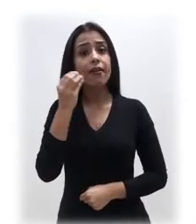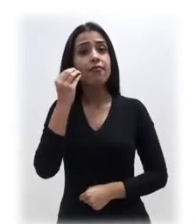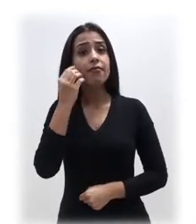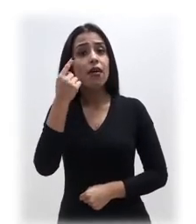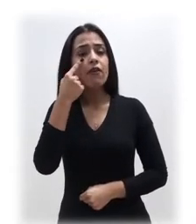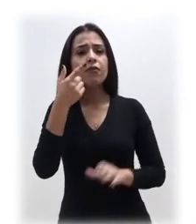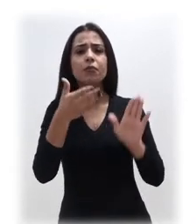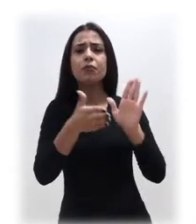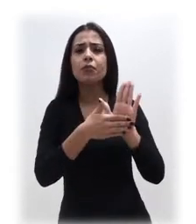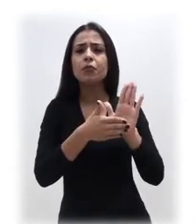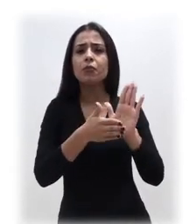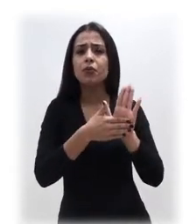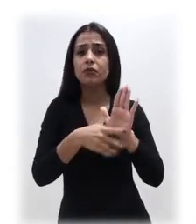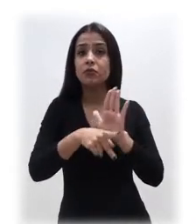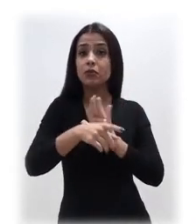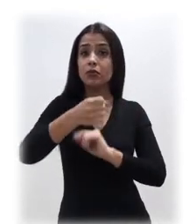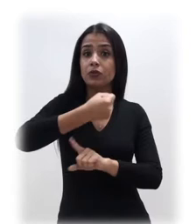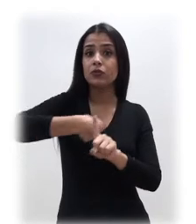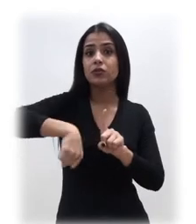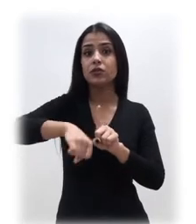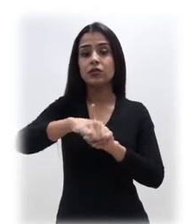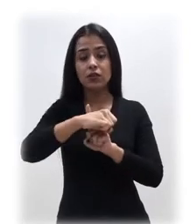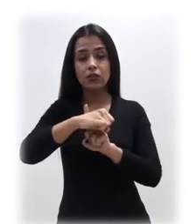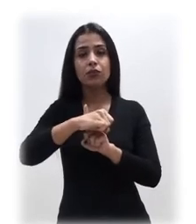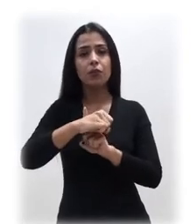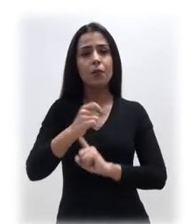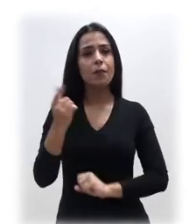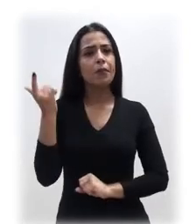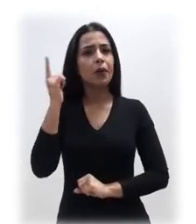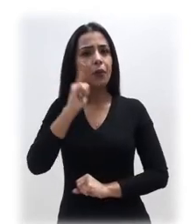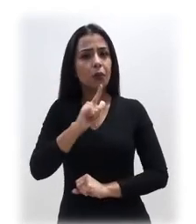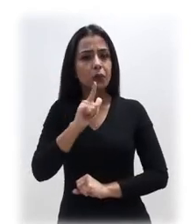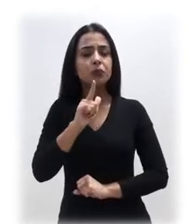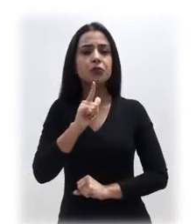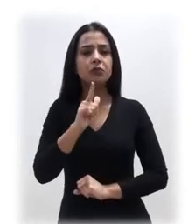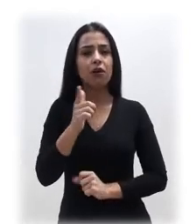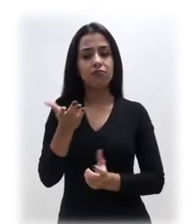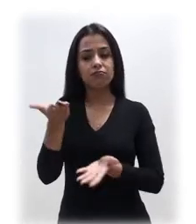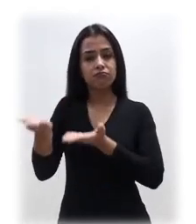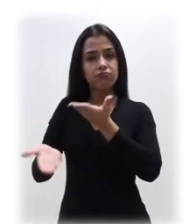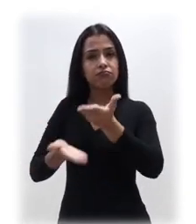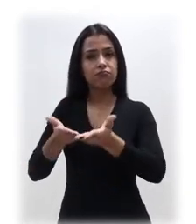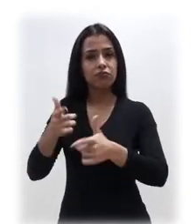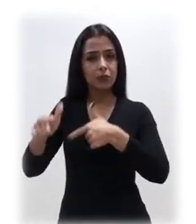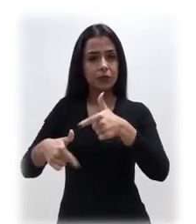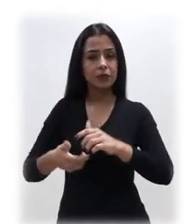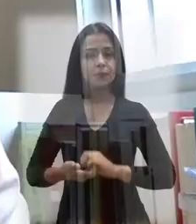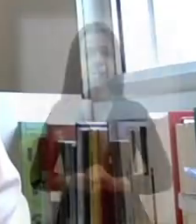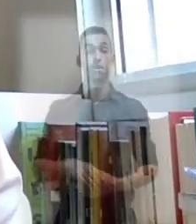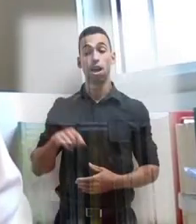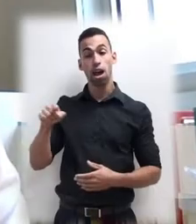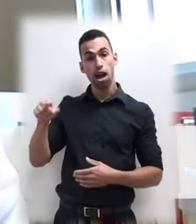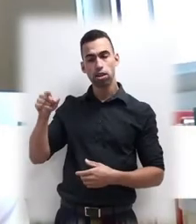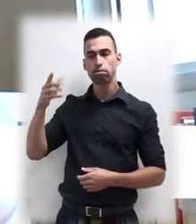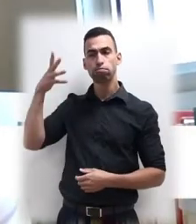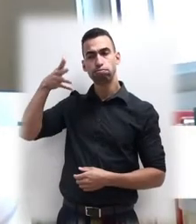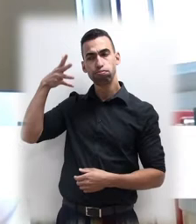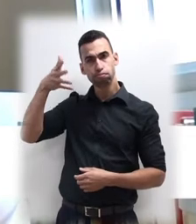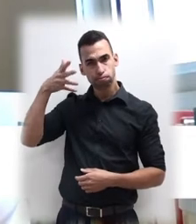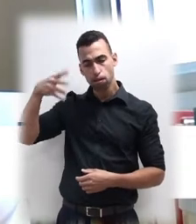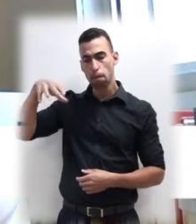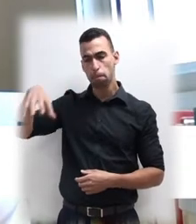captar as propostas da sociedade civil justamente para direcionar a atuação institucional. Estas